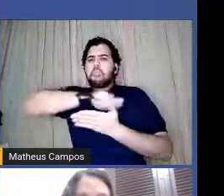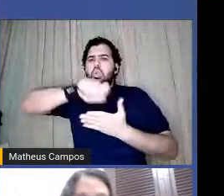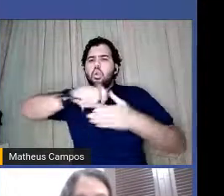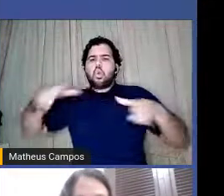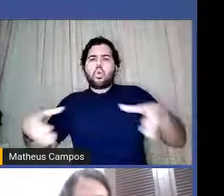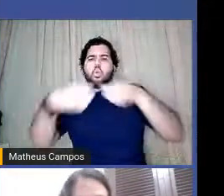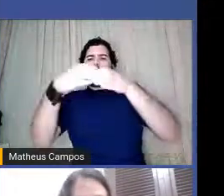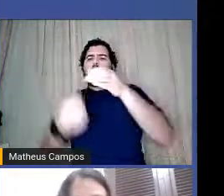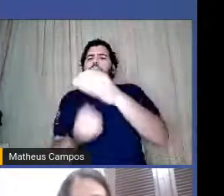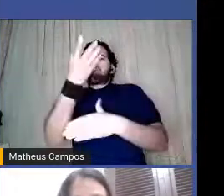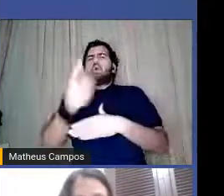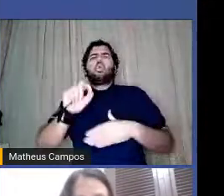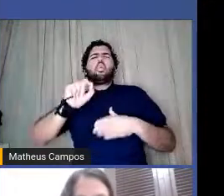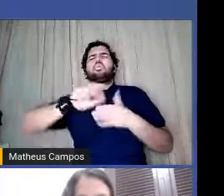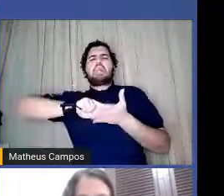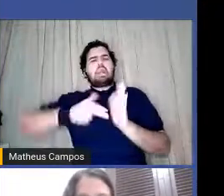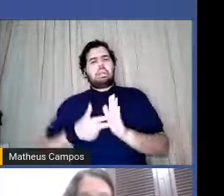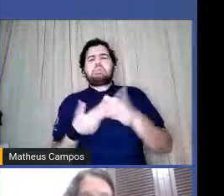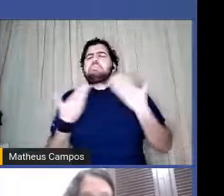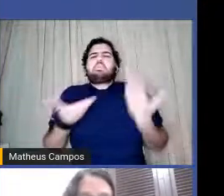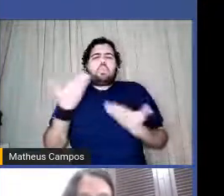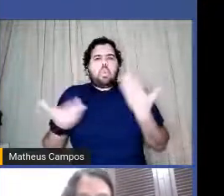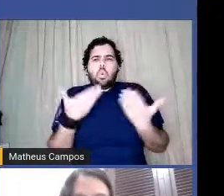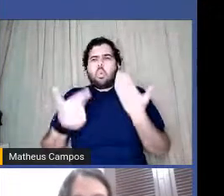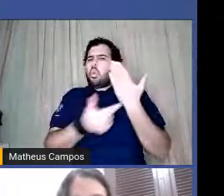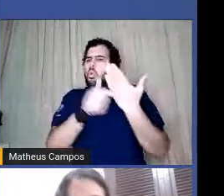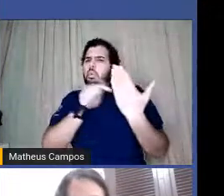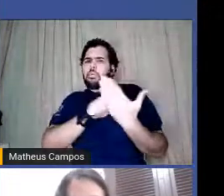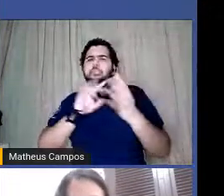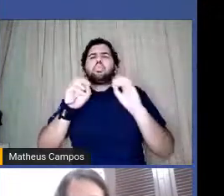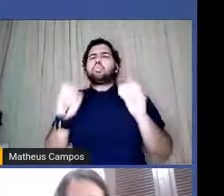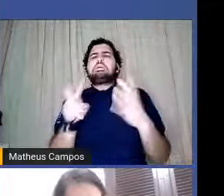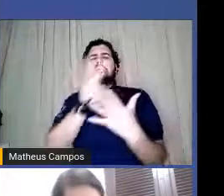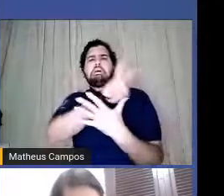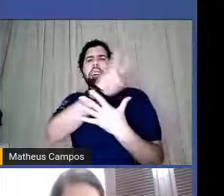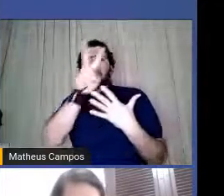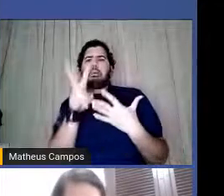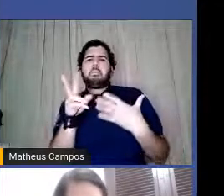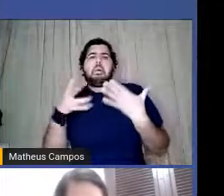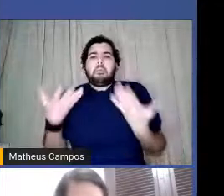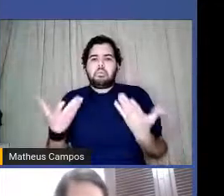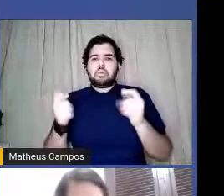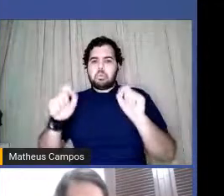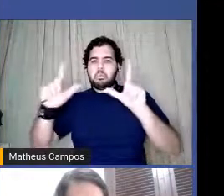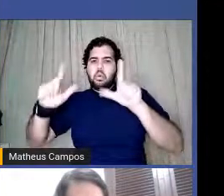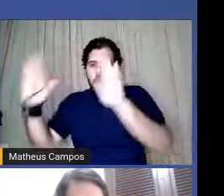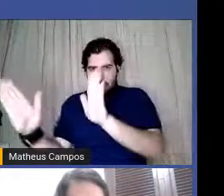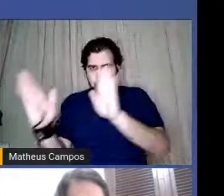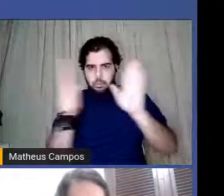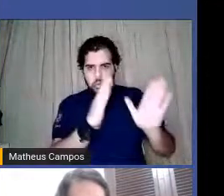escritas vulcânicas? O que seriam essas alternativas? Pode passar, Vinícius.